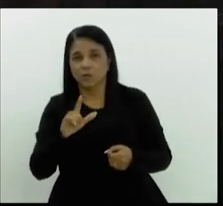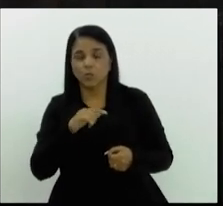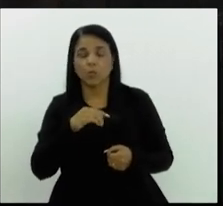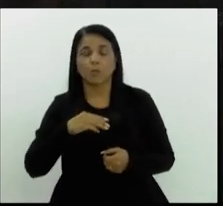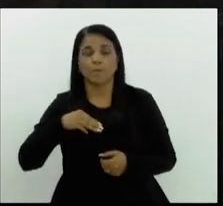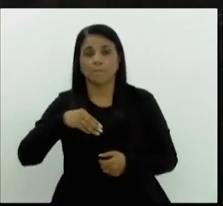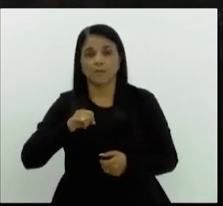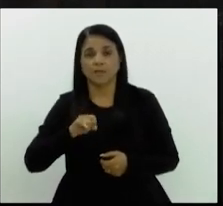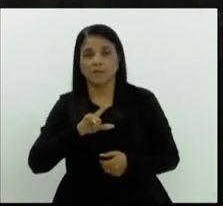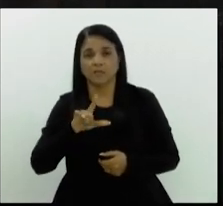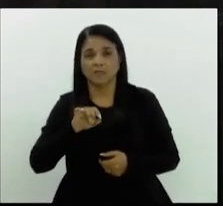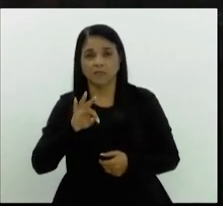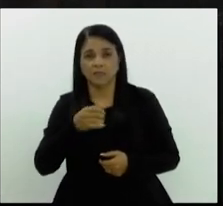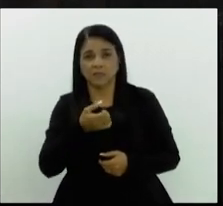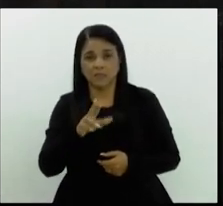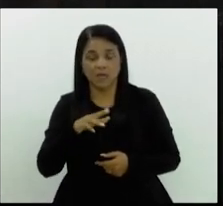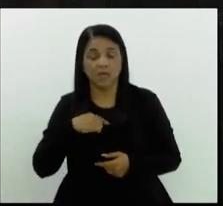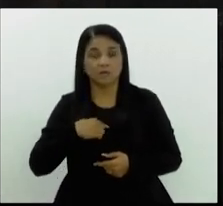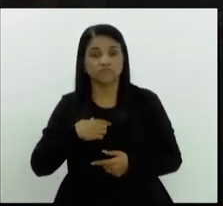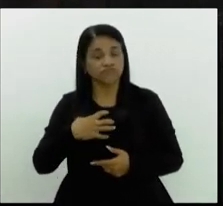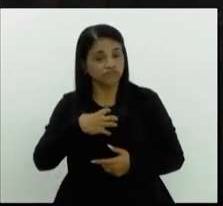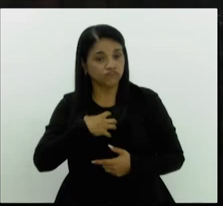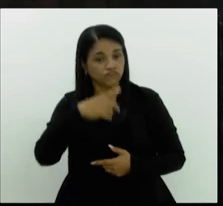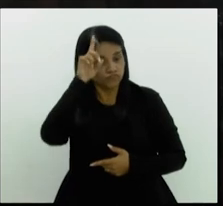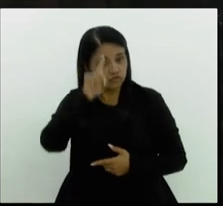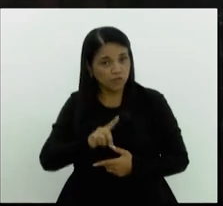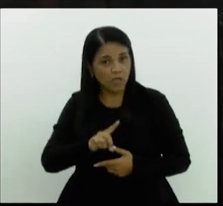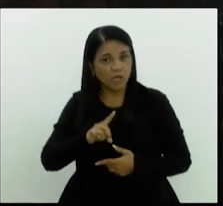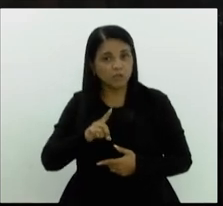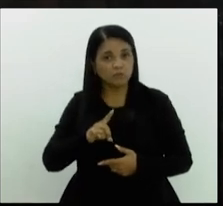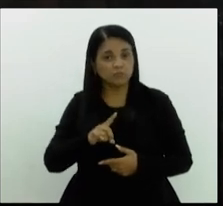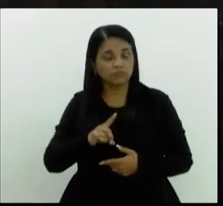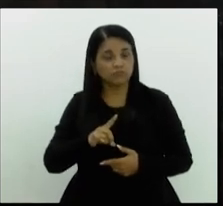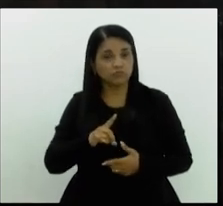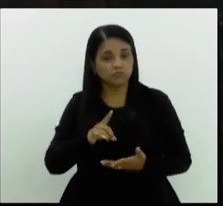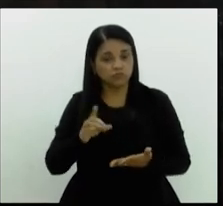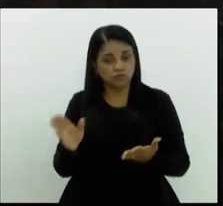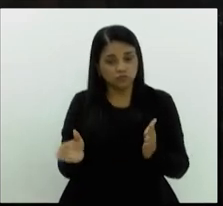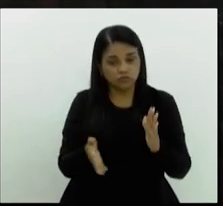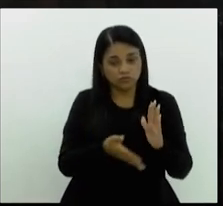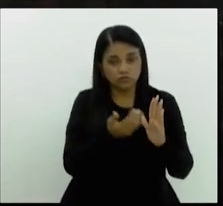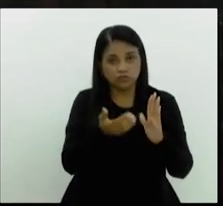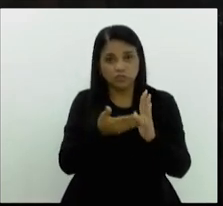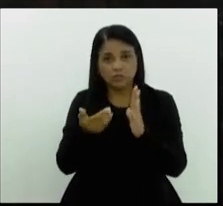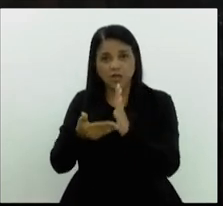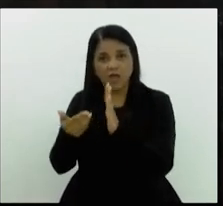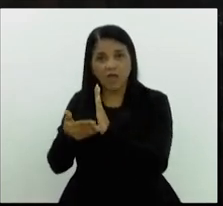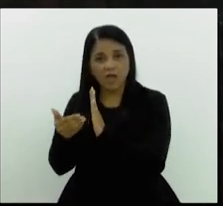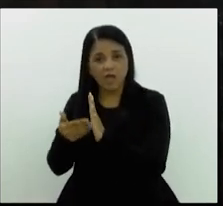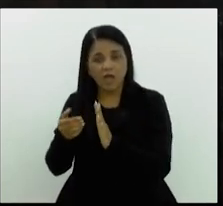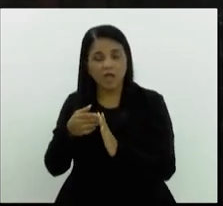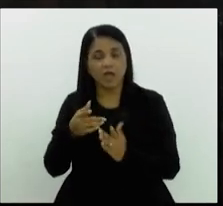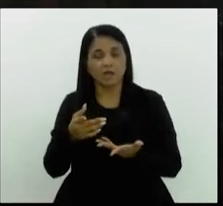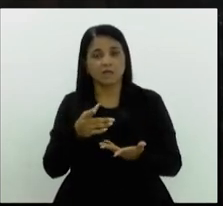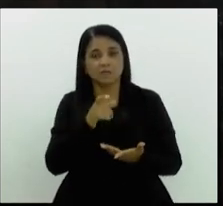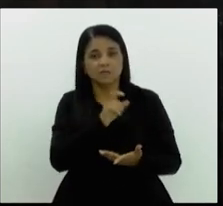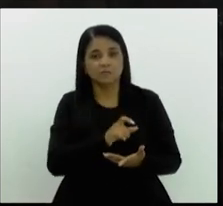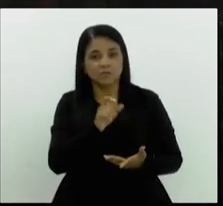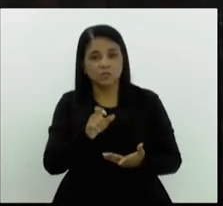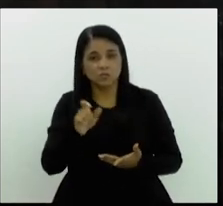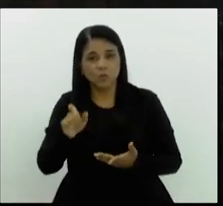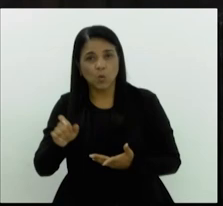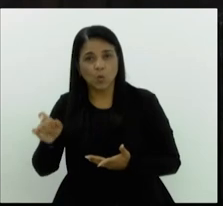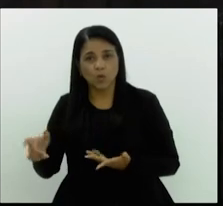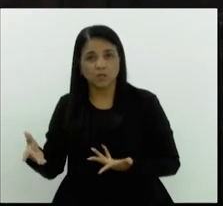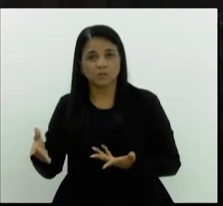sentiram no direito de deslocar vários carros e agentes para dar